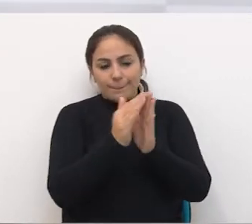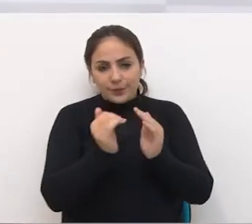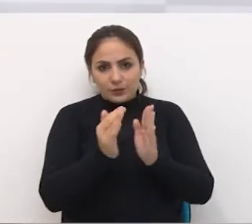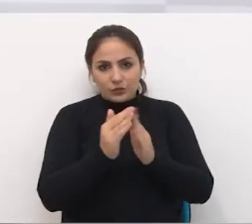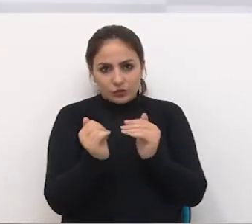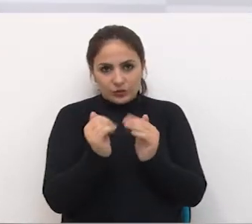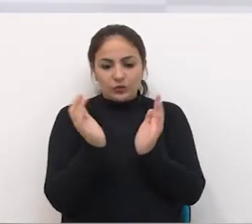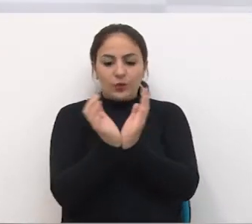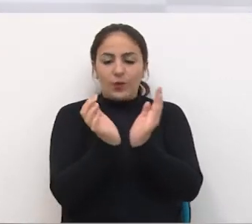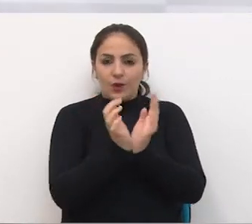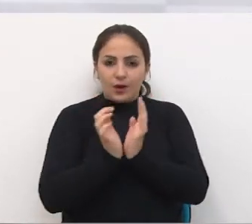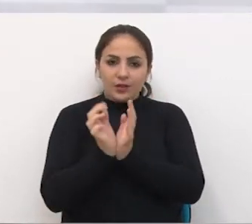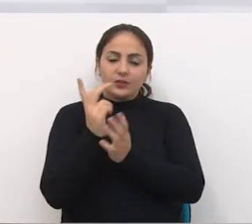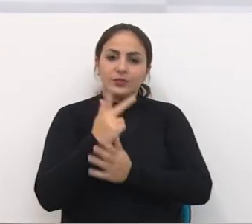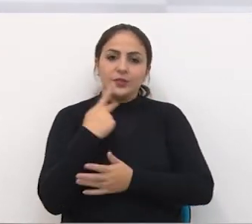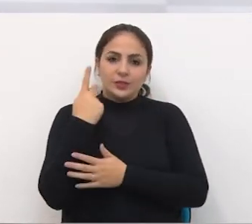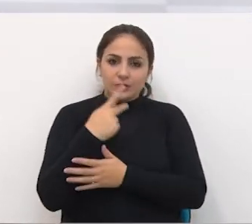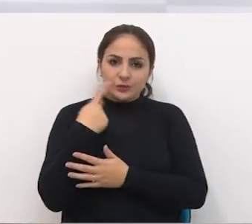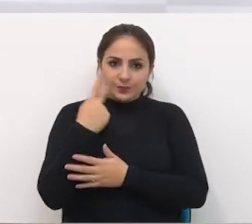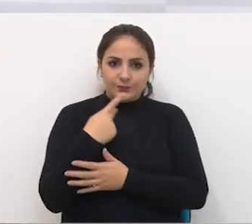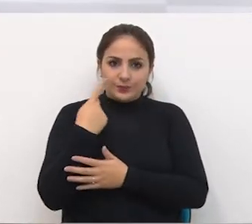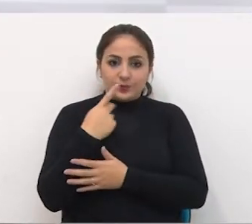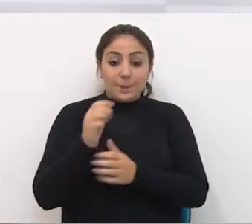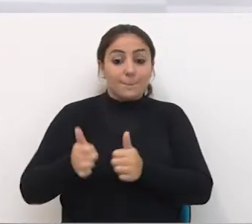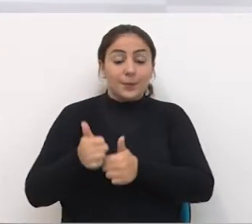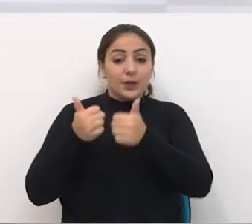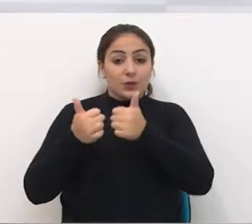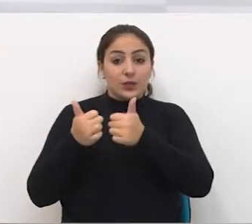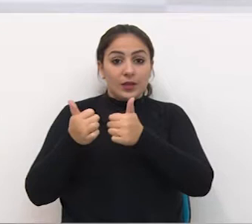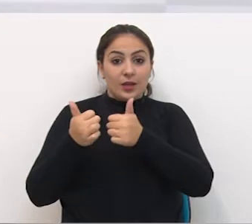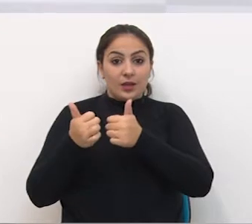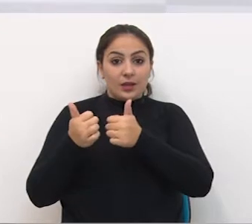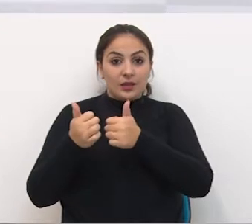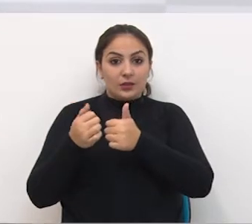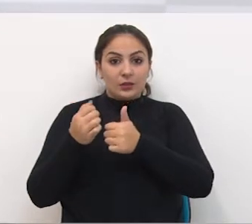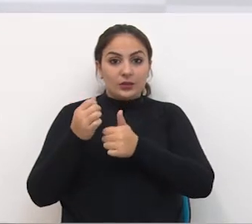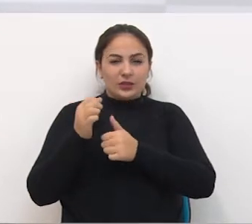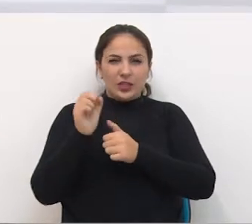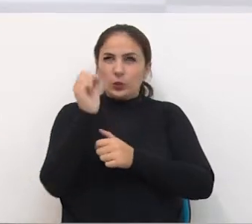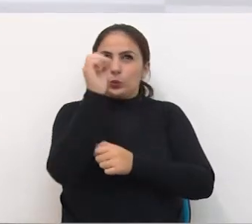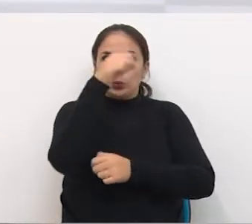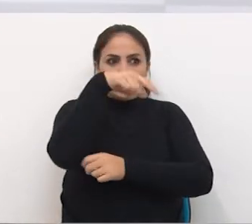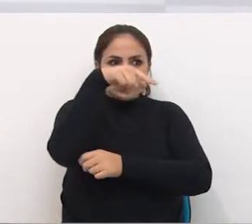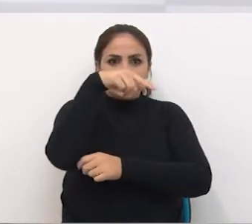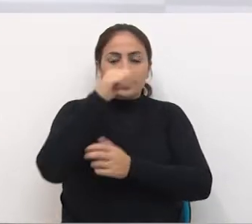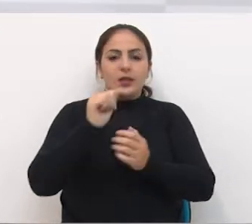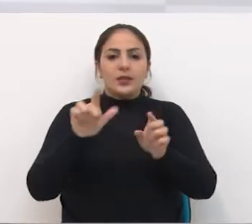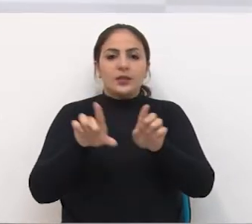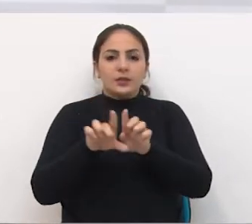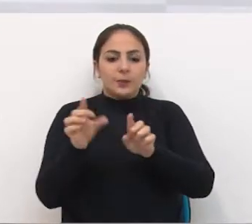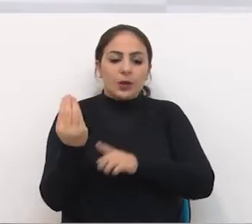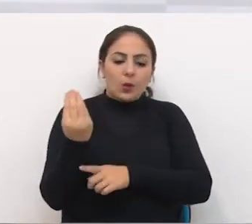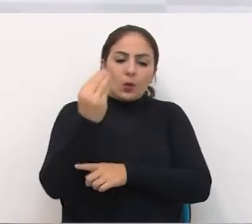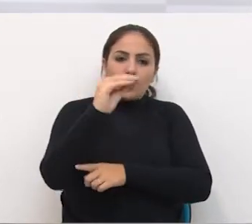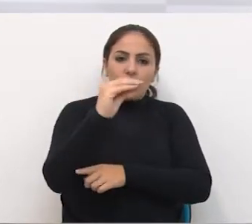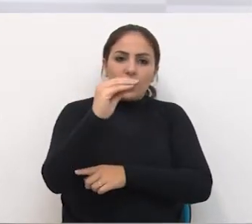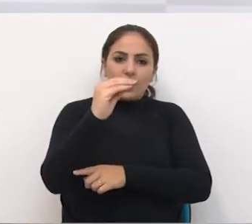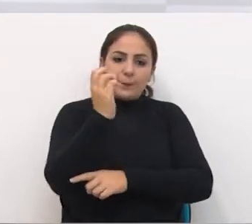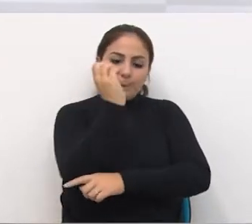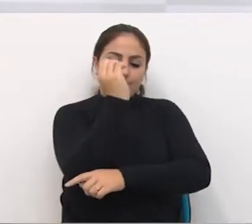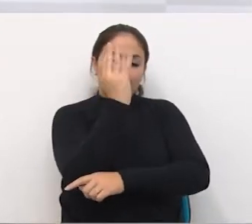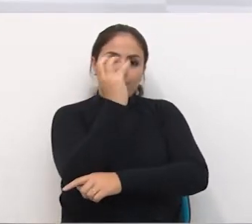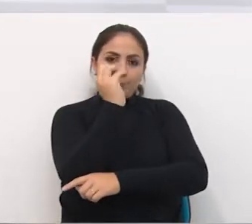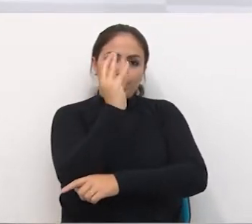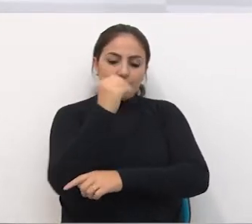Caros Colegas vereadores Uma melhoria Na sinalização Uma melhoria E a instalação